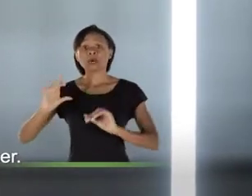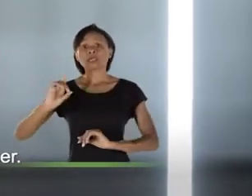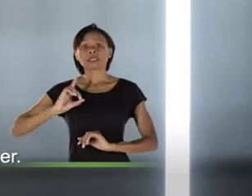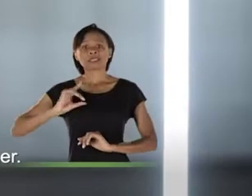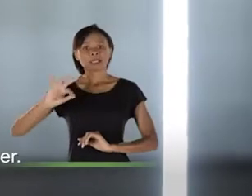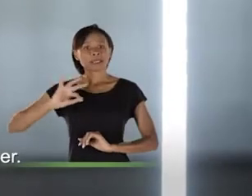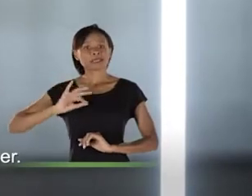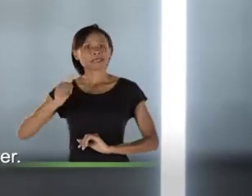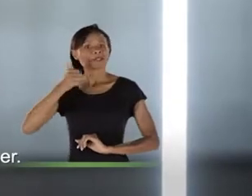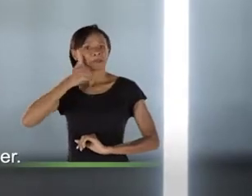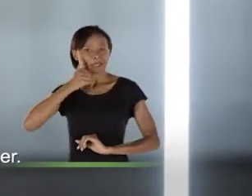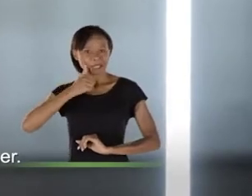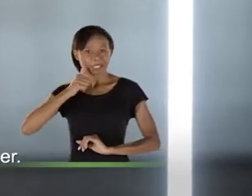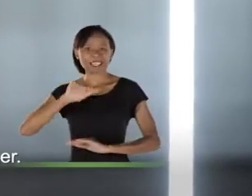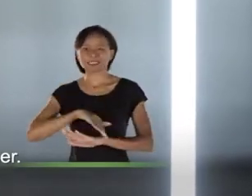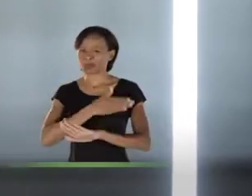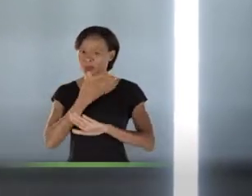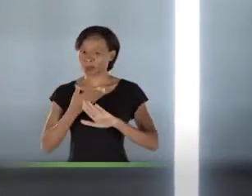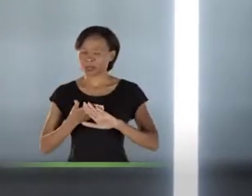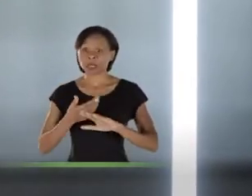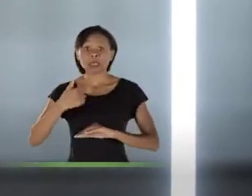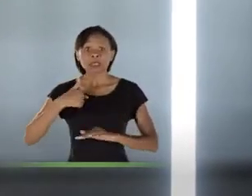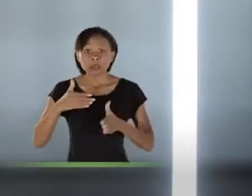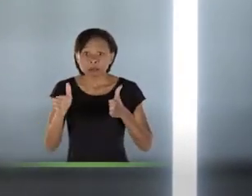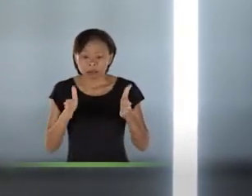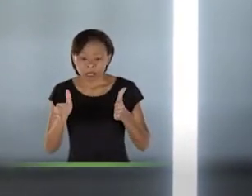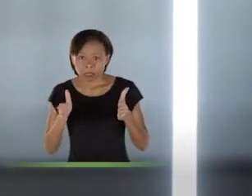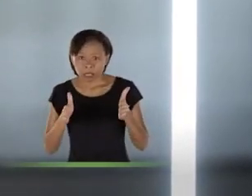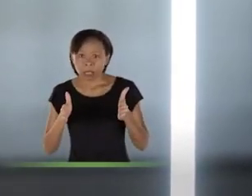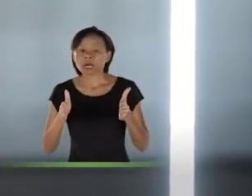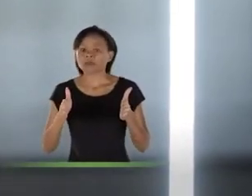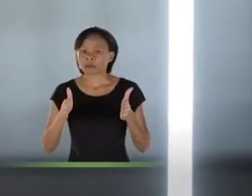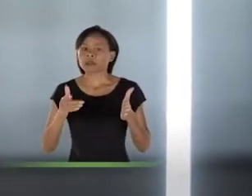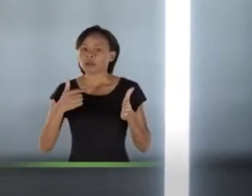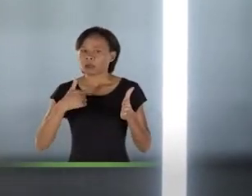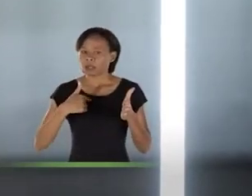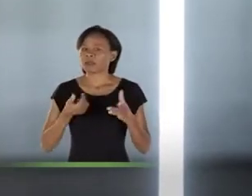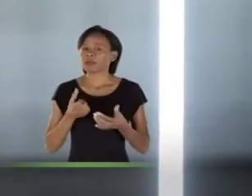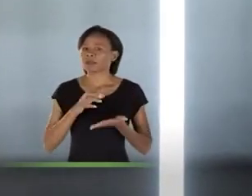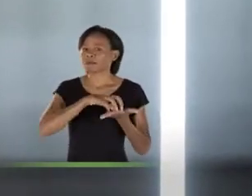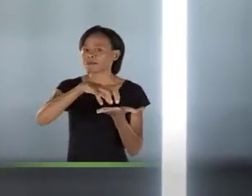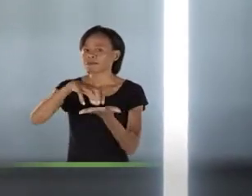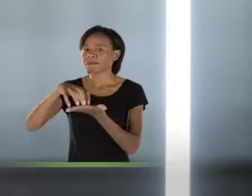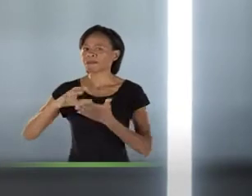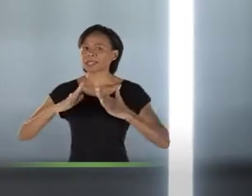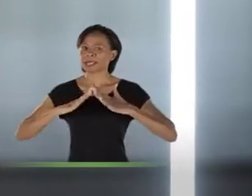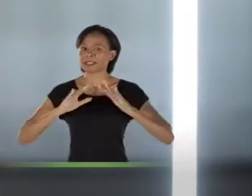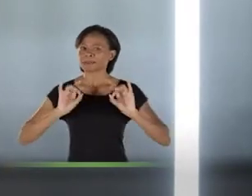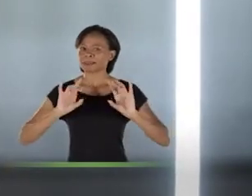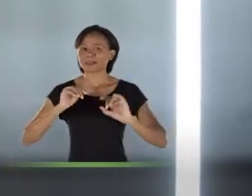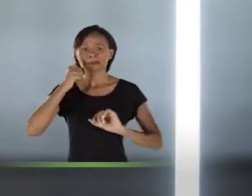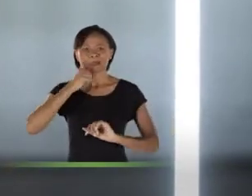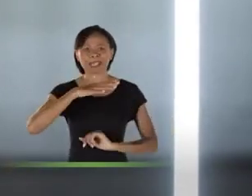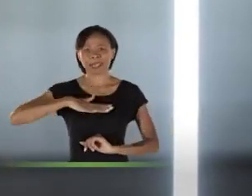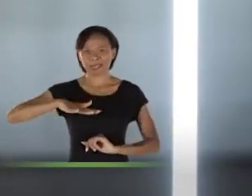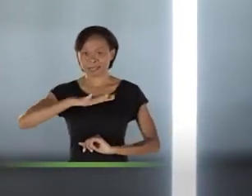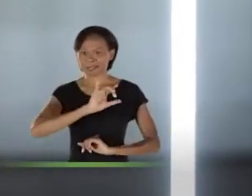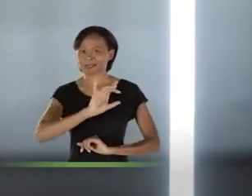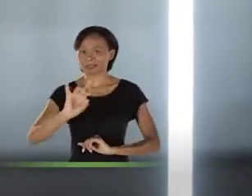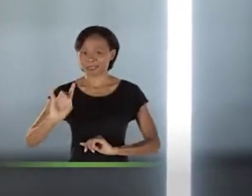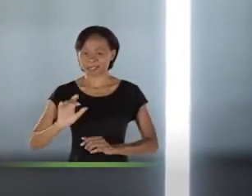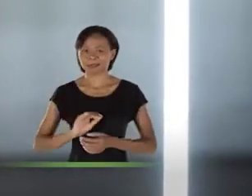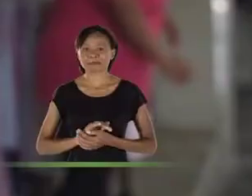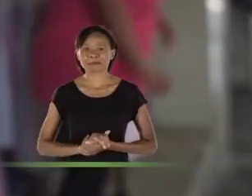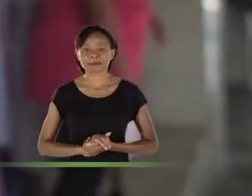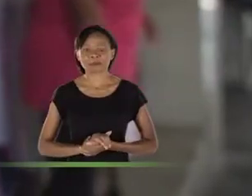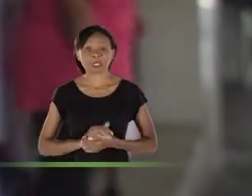por dia, com a Delegacia da Mulher. Até o final do meu mandato, vamos ter uma unidade da Casa da Mulher em cada regional de